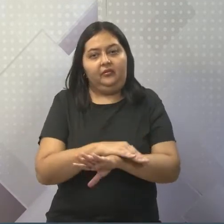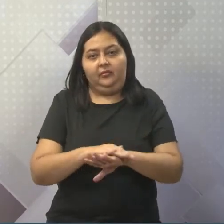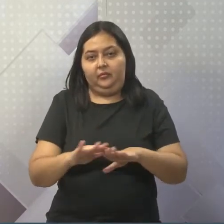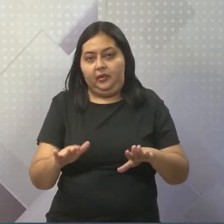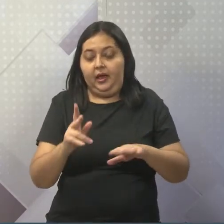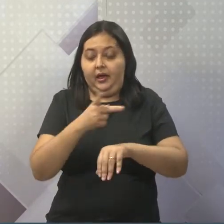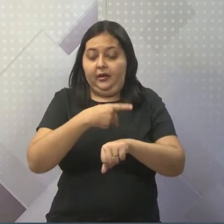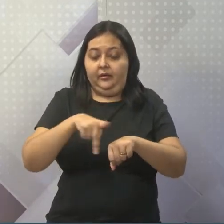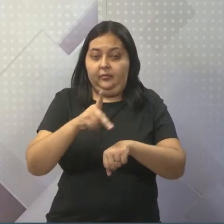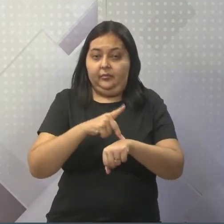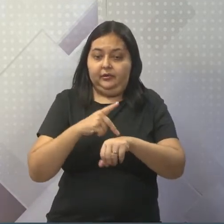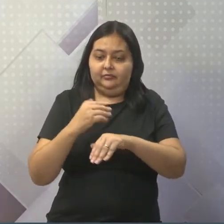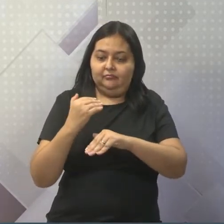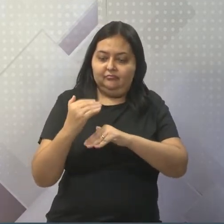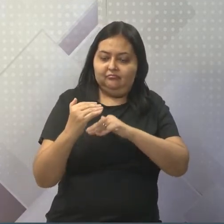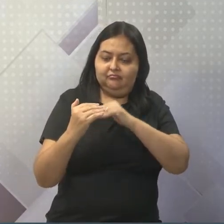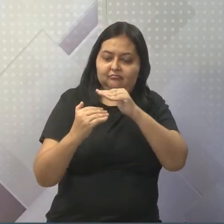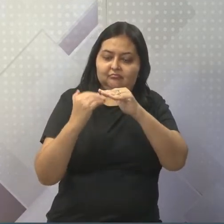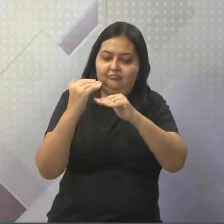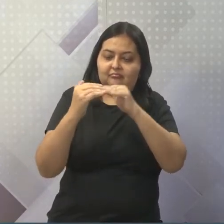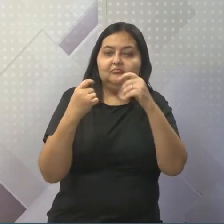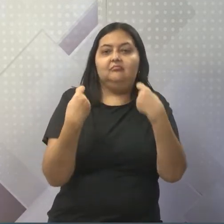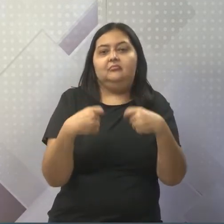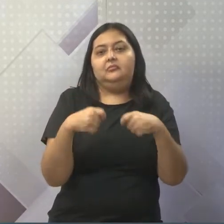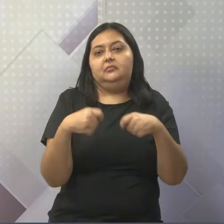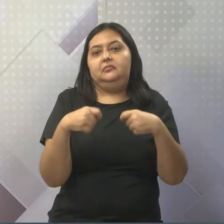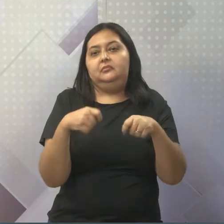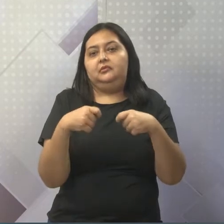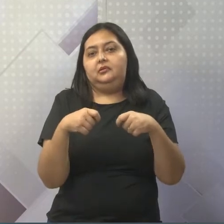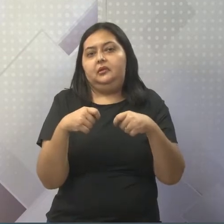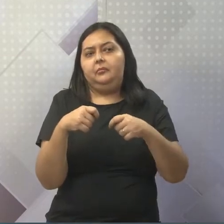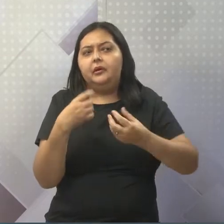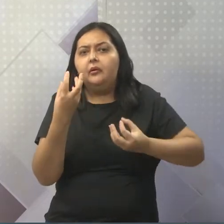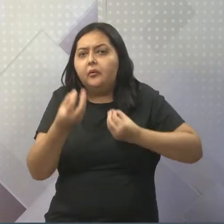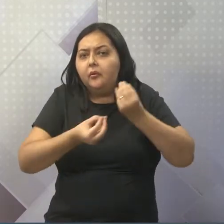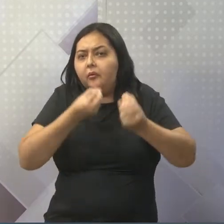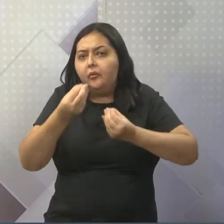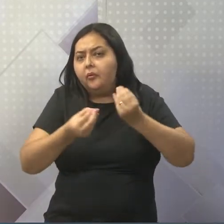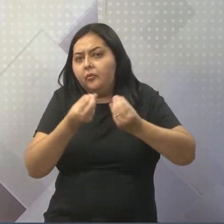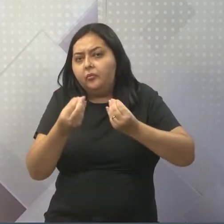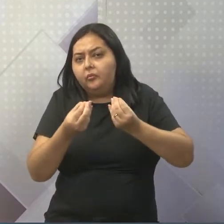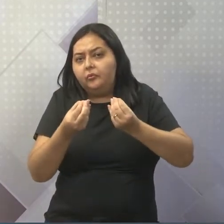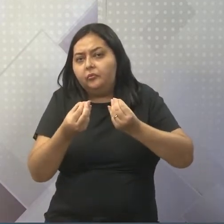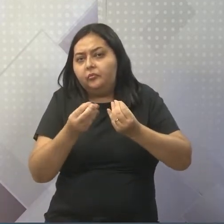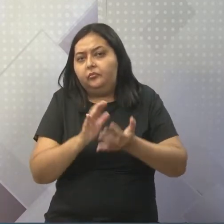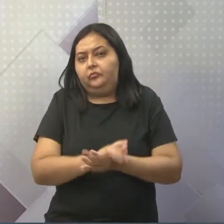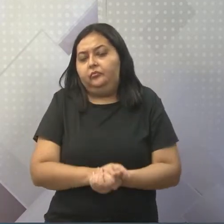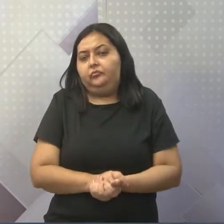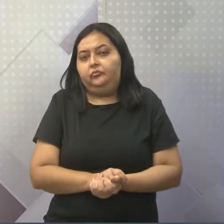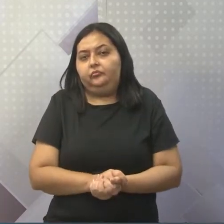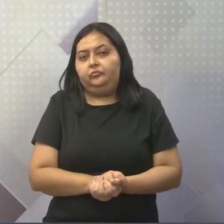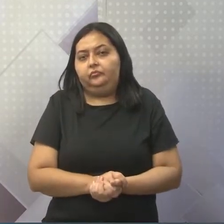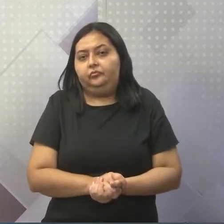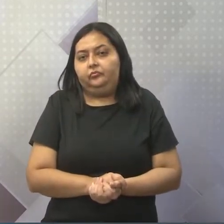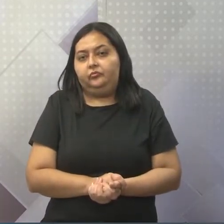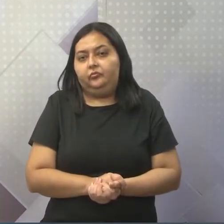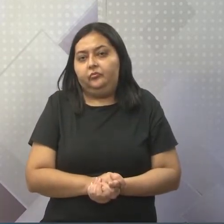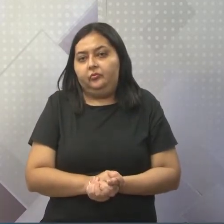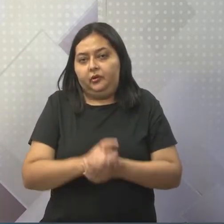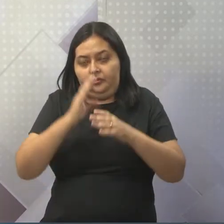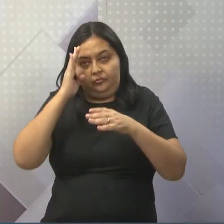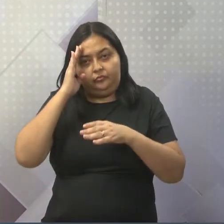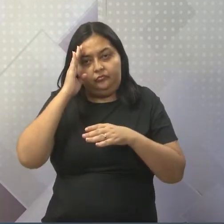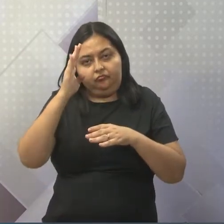reconstruir. como é que eles continuariam aqui impondo as suas verdades, impondo os seus interesses?